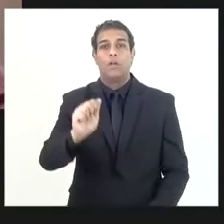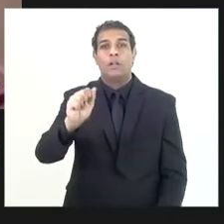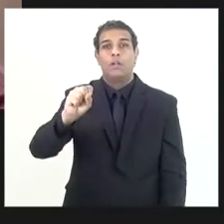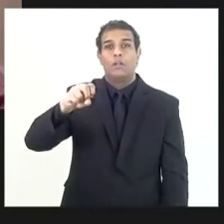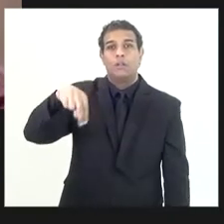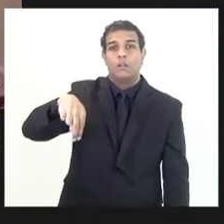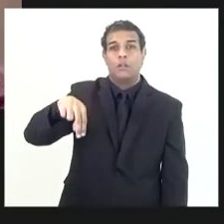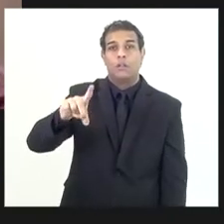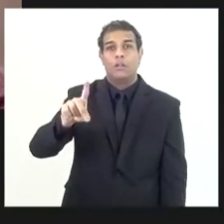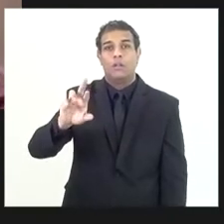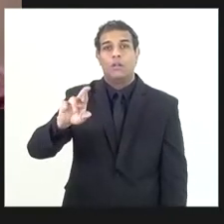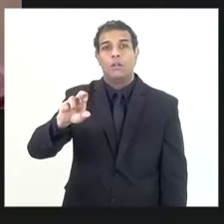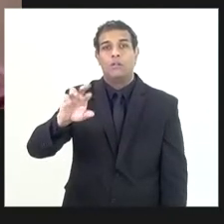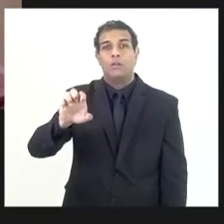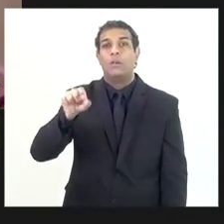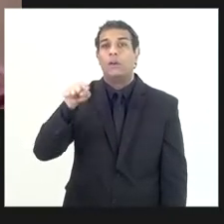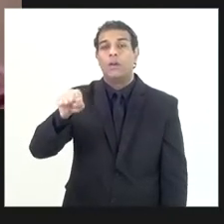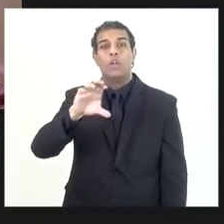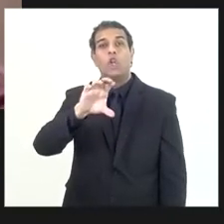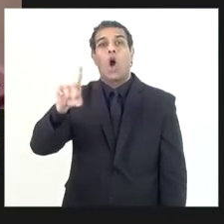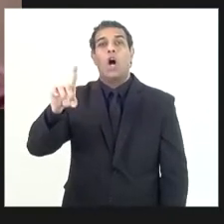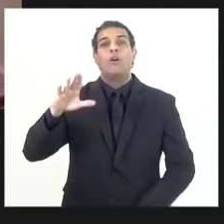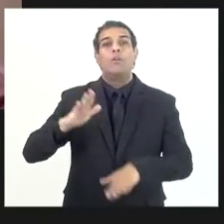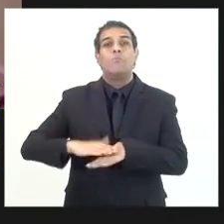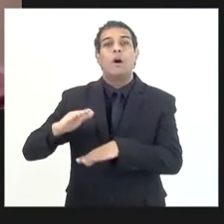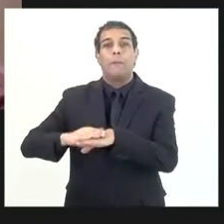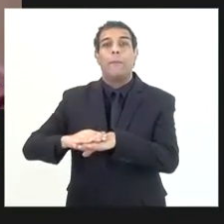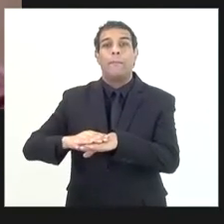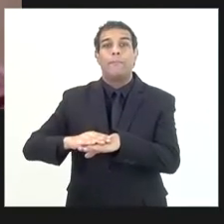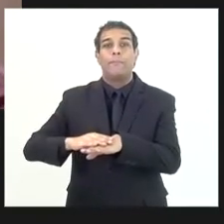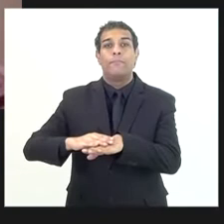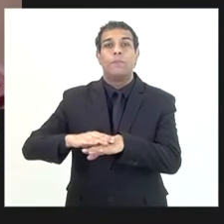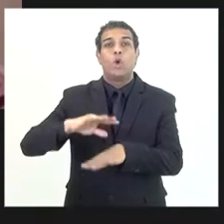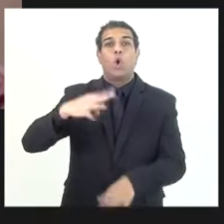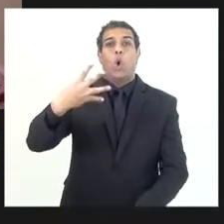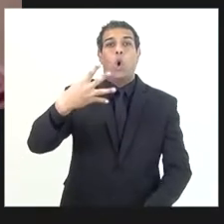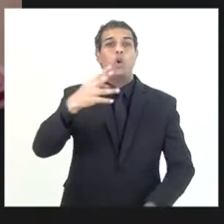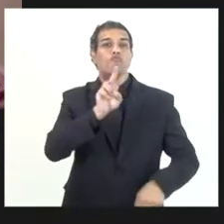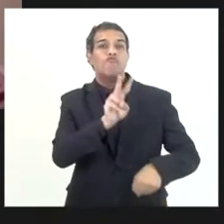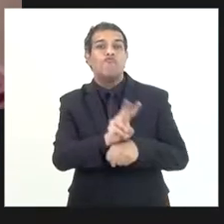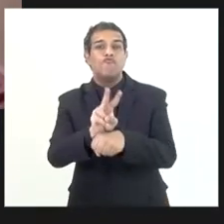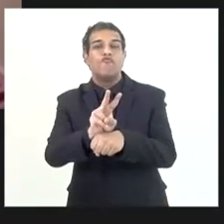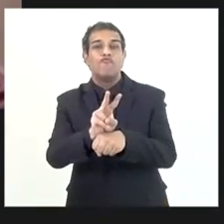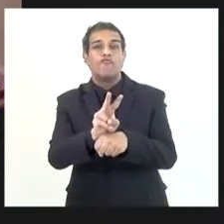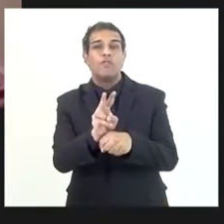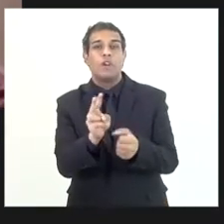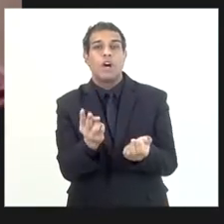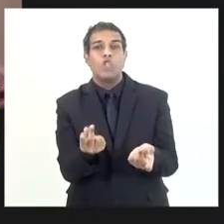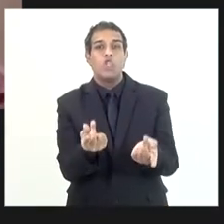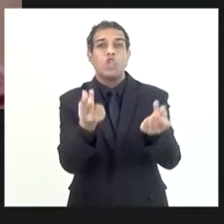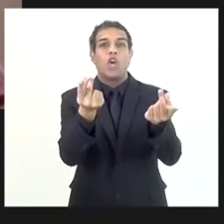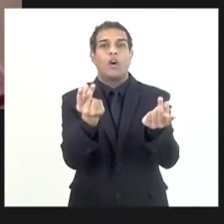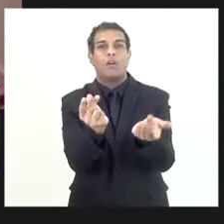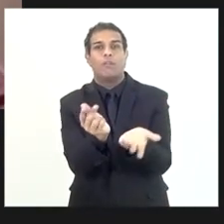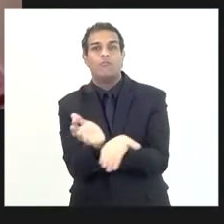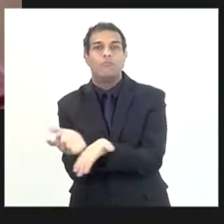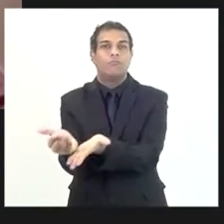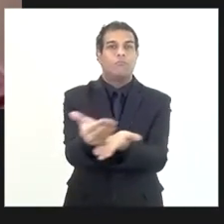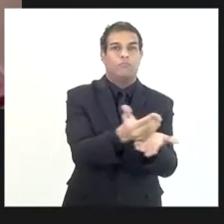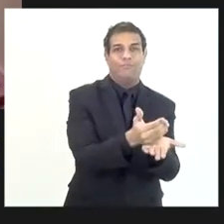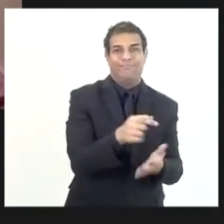Cirne de Paula, que é o coordenador da 4ª Coordenadoria de Auditoria de Contas, para